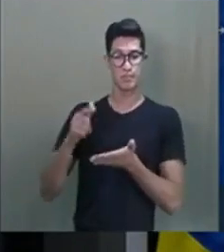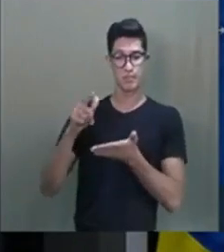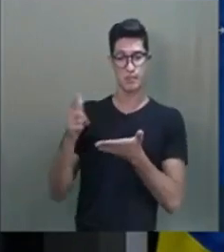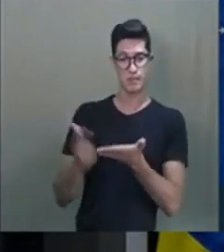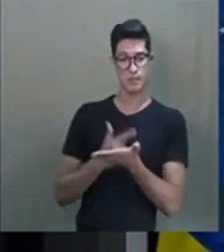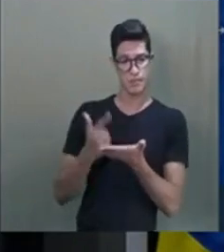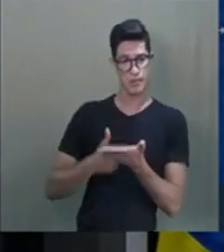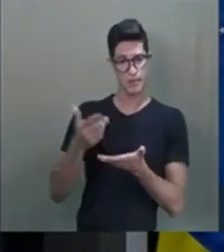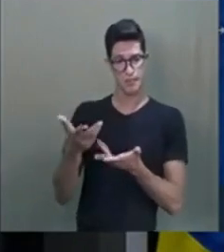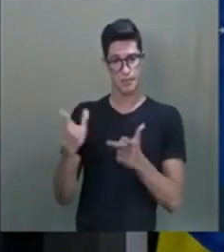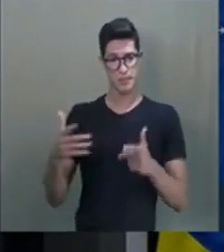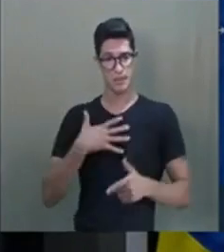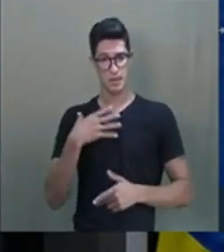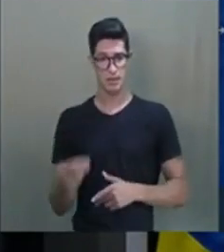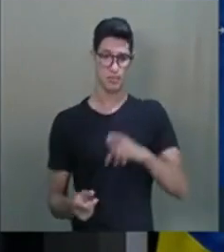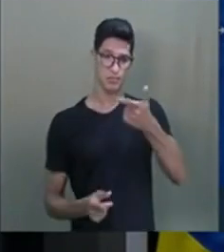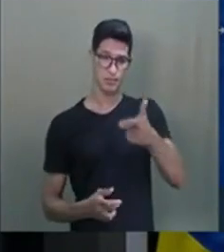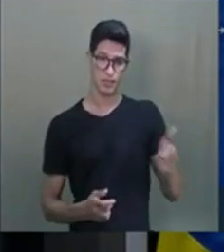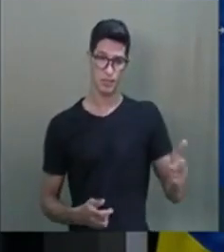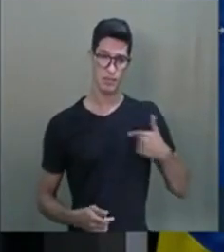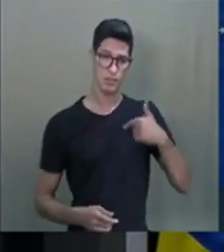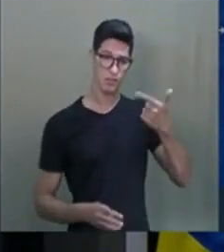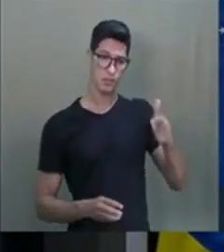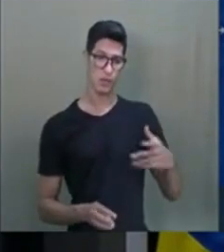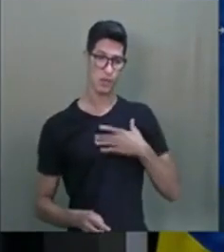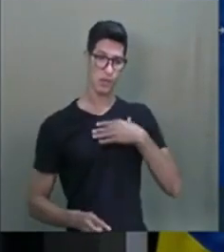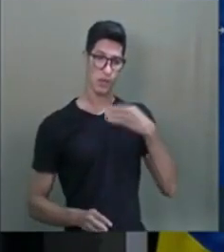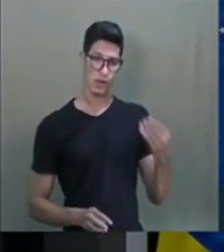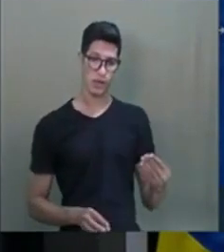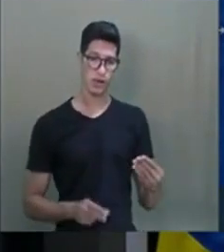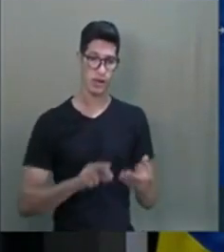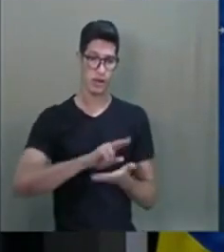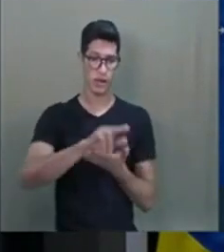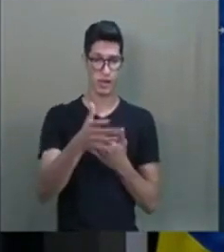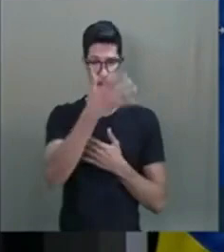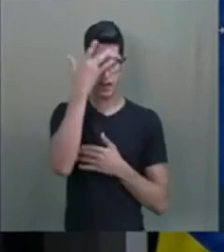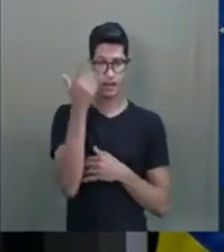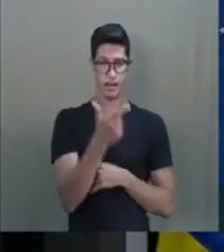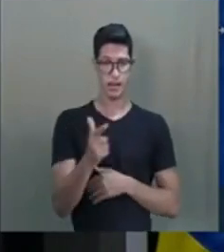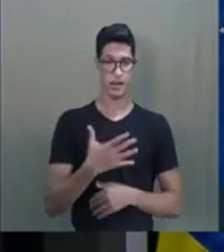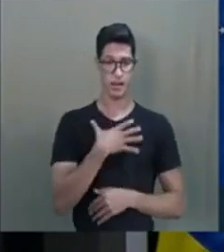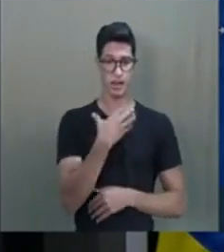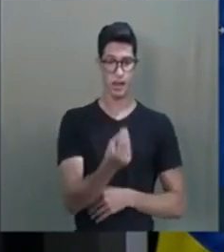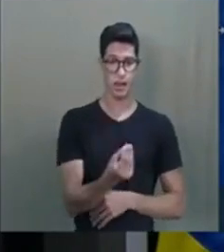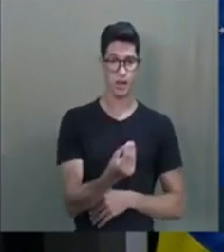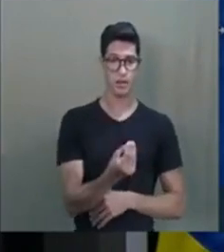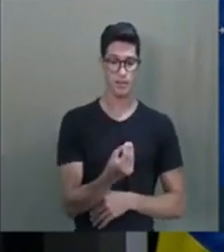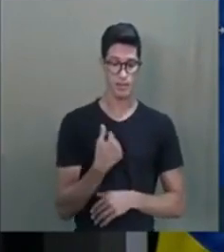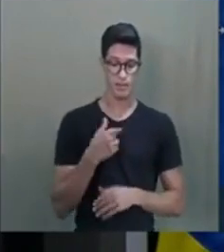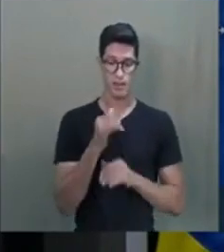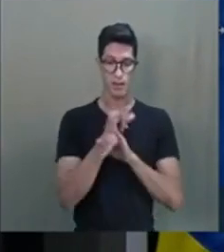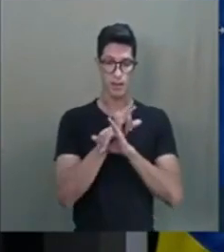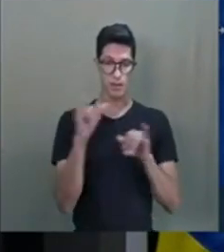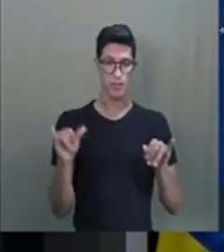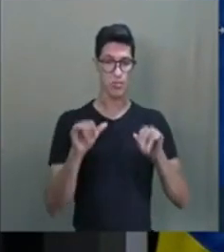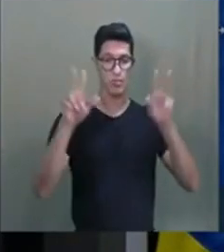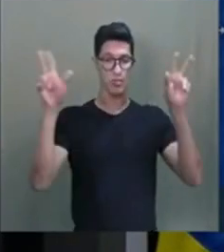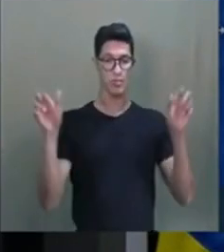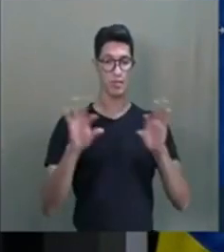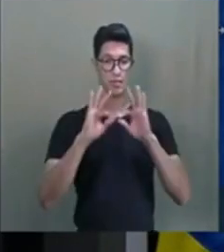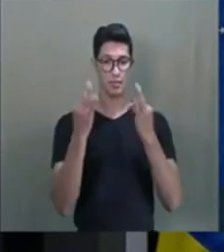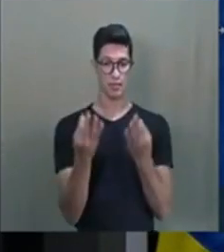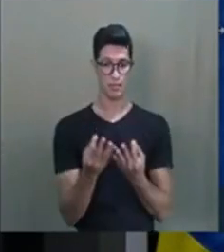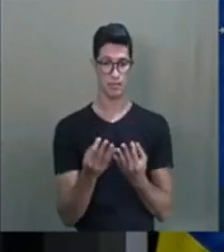para as crianças. Você não teve filhos, eu não tive filhos. Várias pessoas não tiveram filhos. E eu vou falar algo sobre a família.